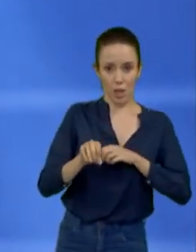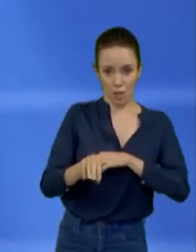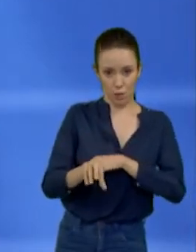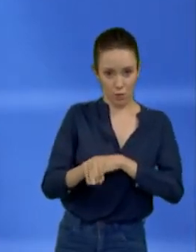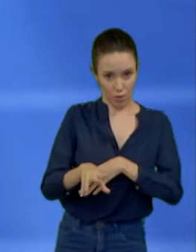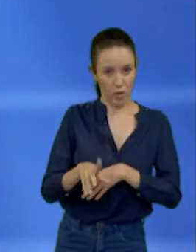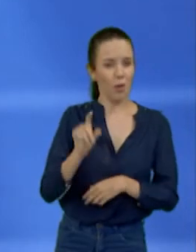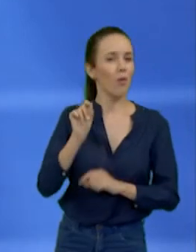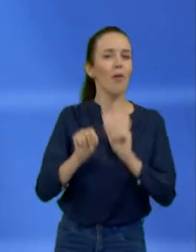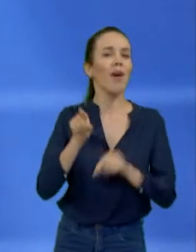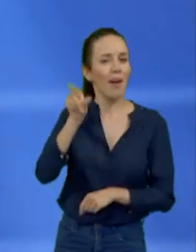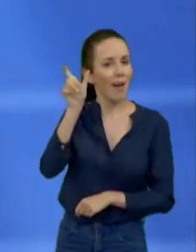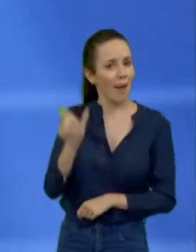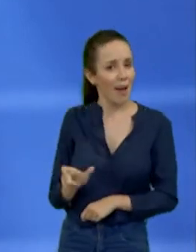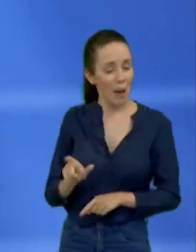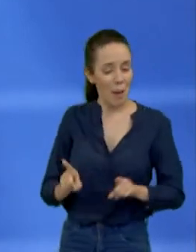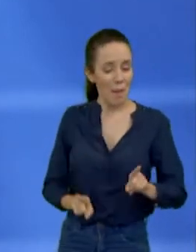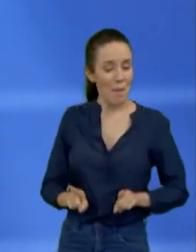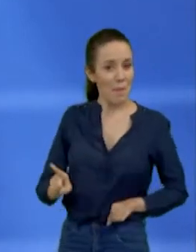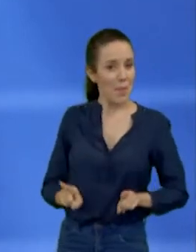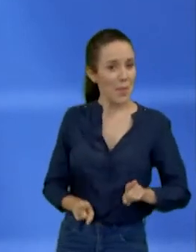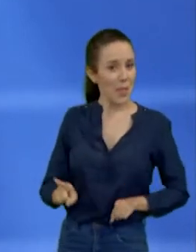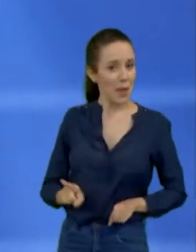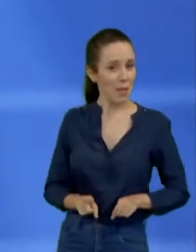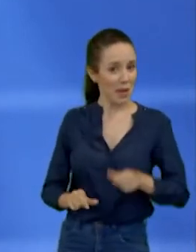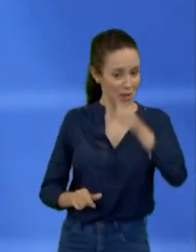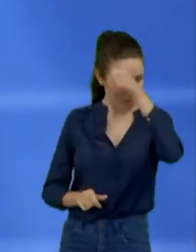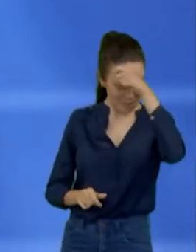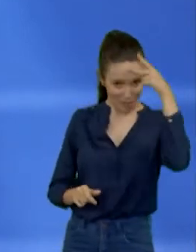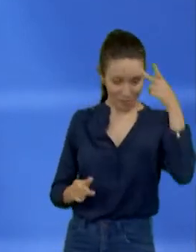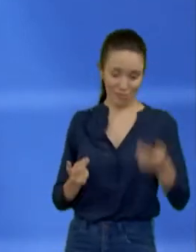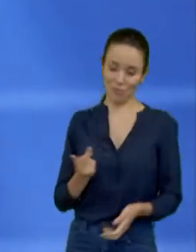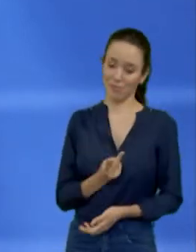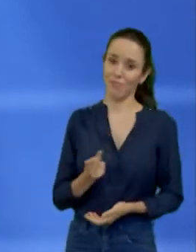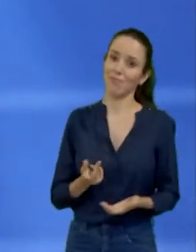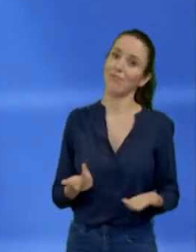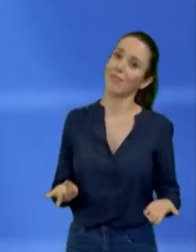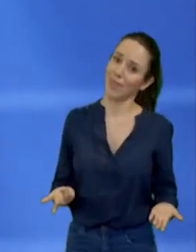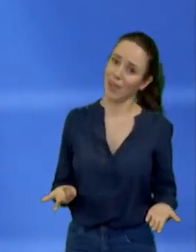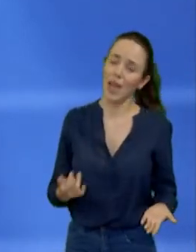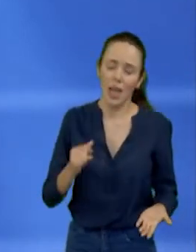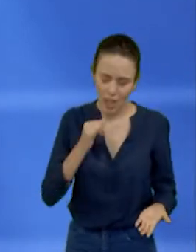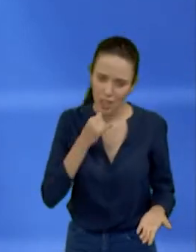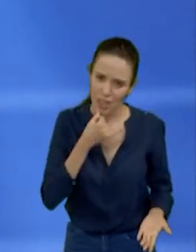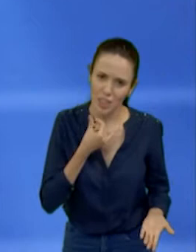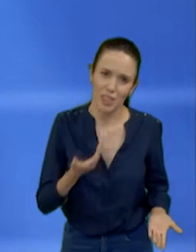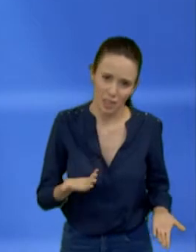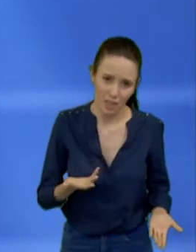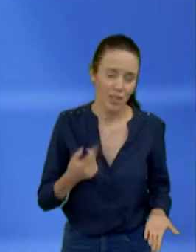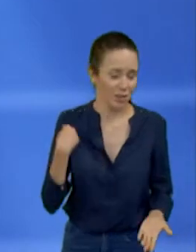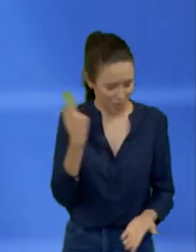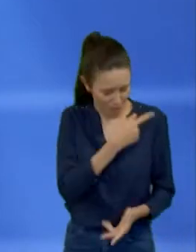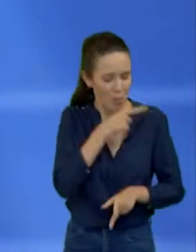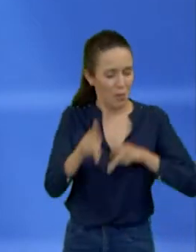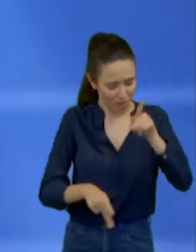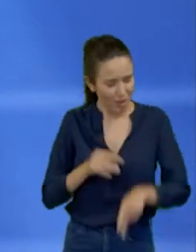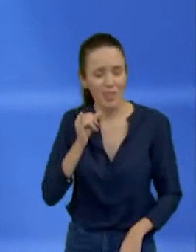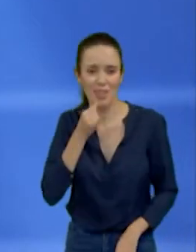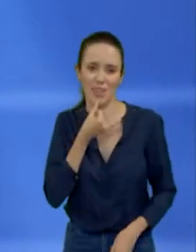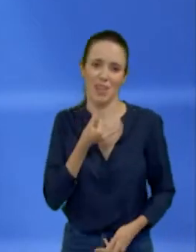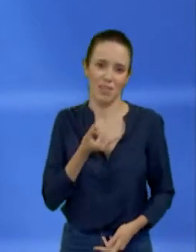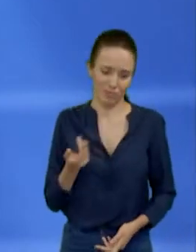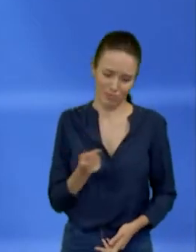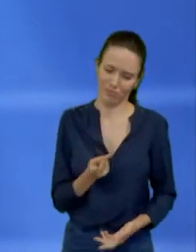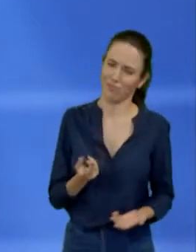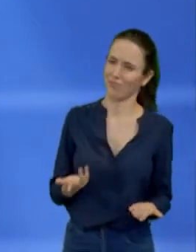que é prima do prefeito, tem de fazer esse registro, é uma coisa de se lamentar em toda, para toda a nossa gente. Nós vamos